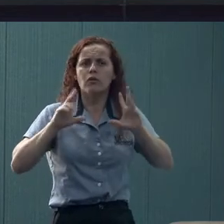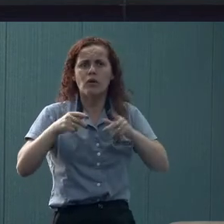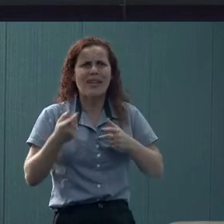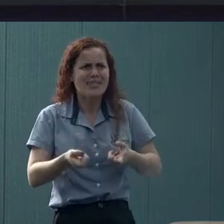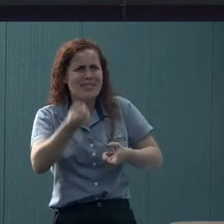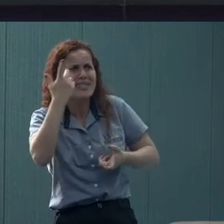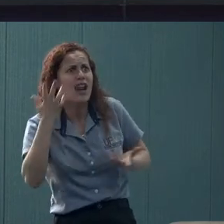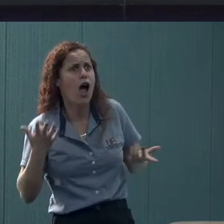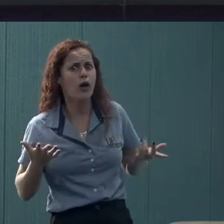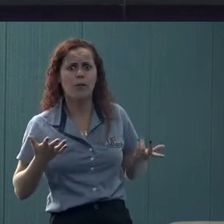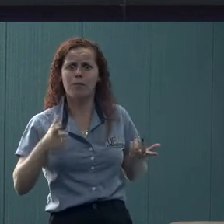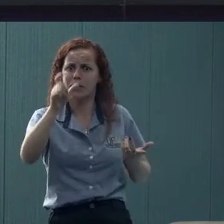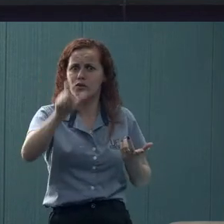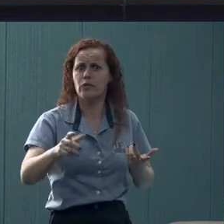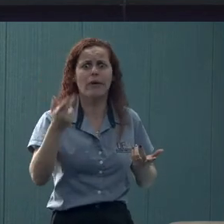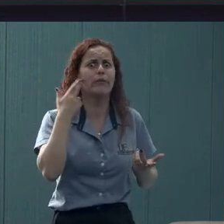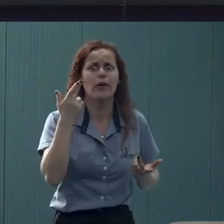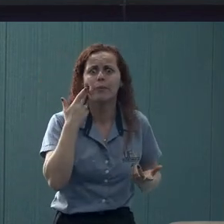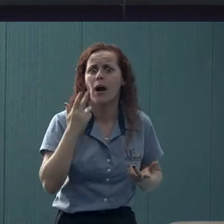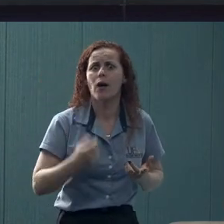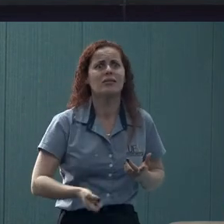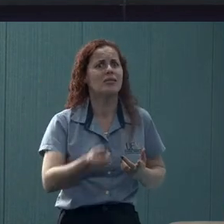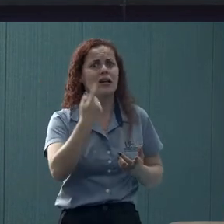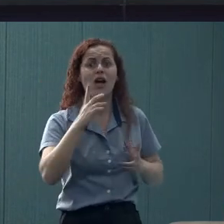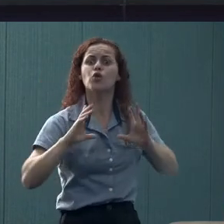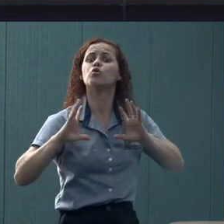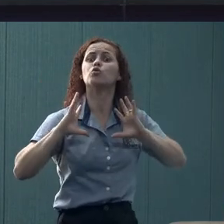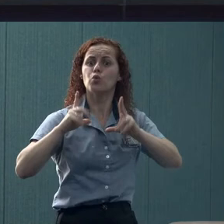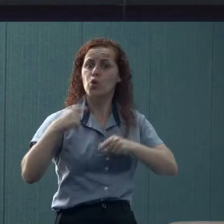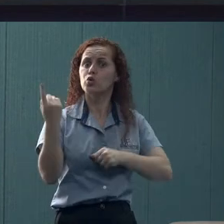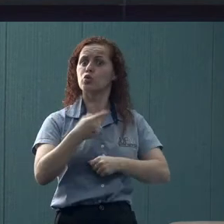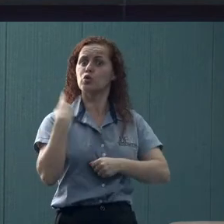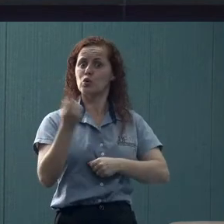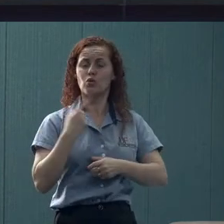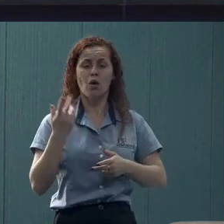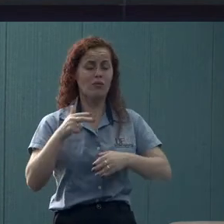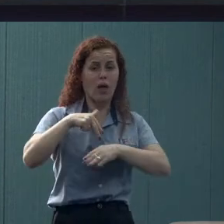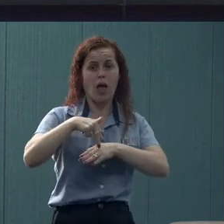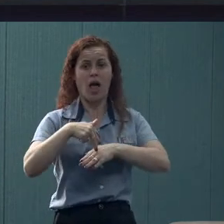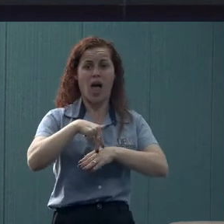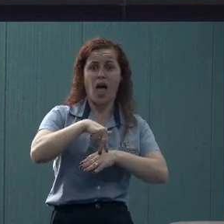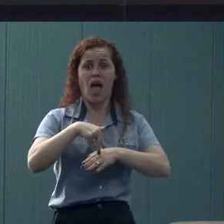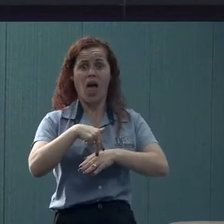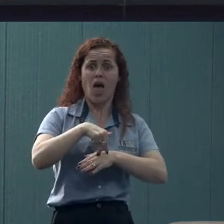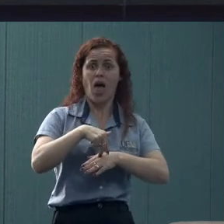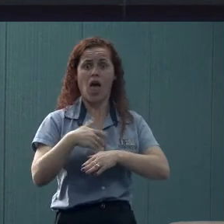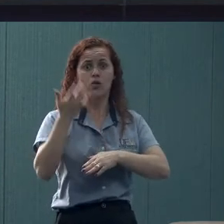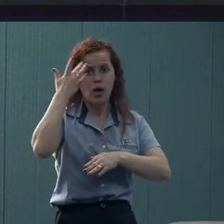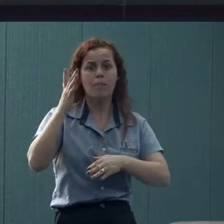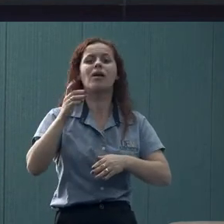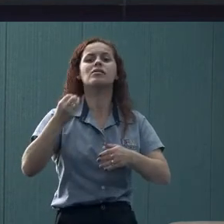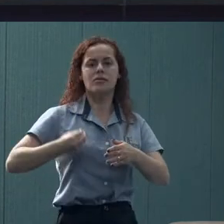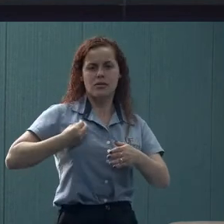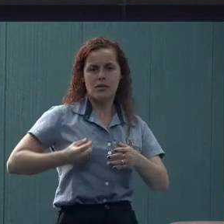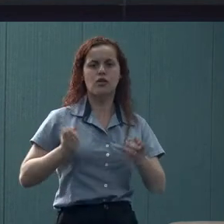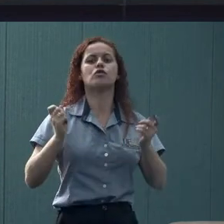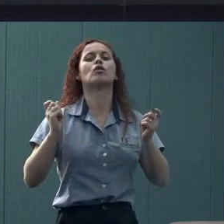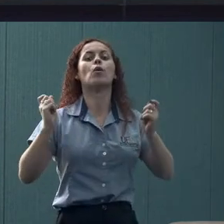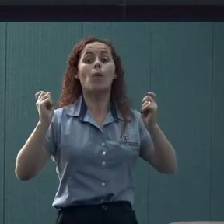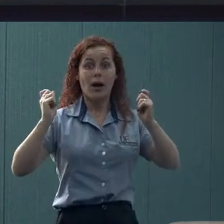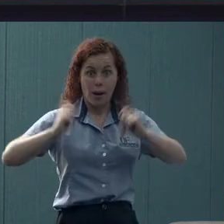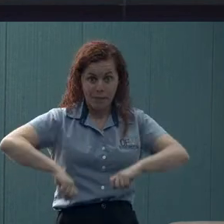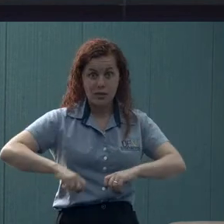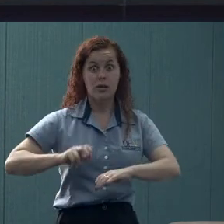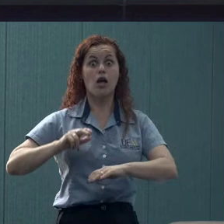uma pessoa não se afetar por aquilo. Todos nós ficamos muito desestabilizados. Mas existe uma capacidade de resiliência